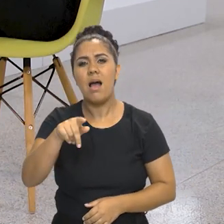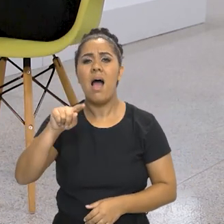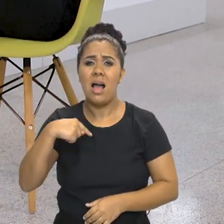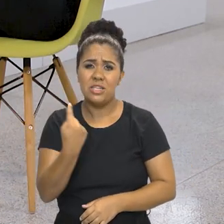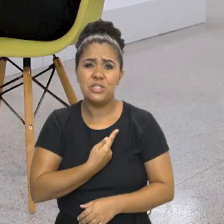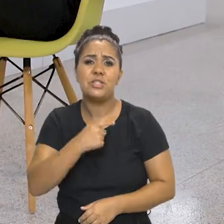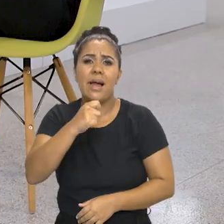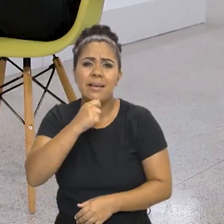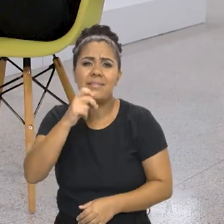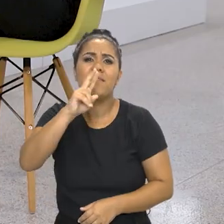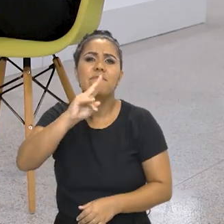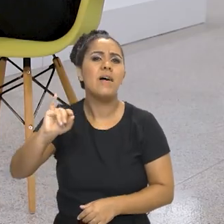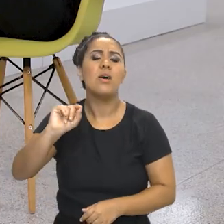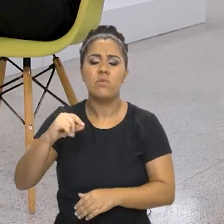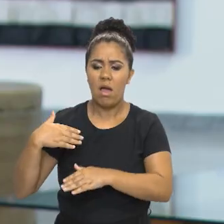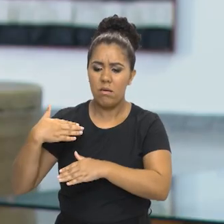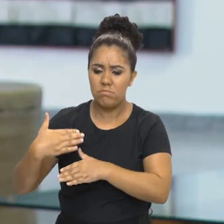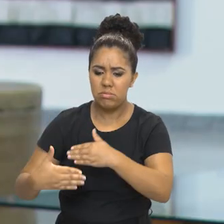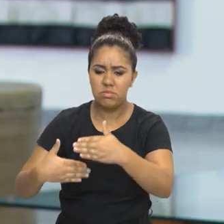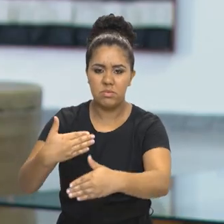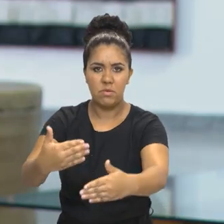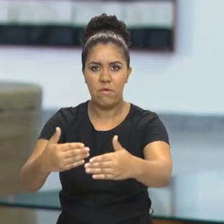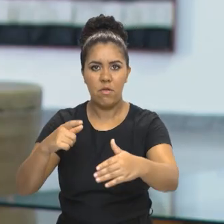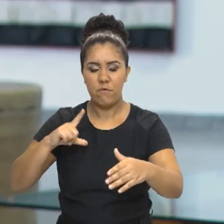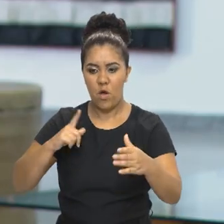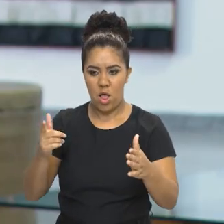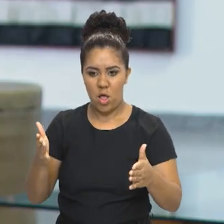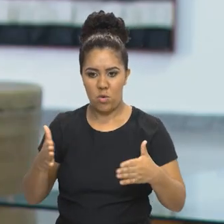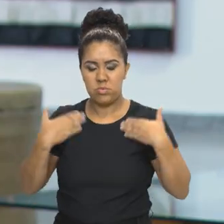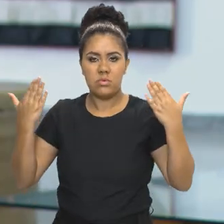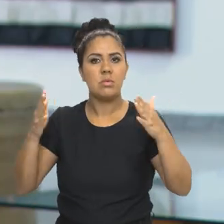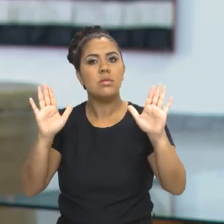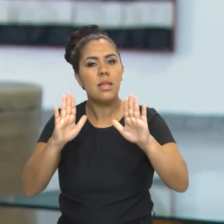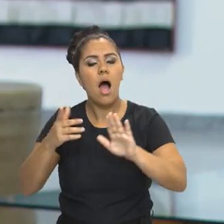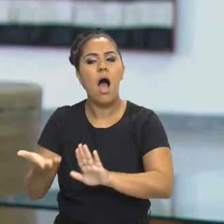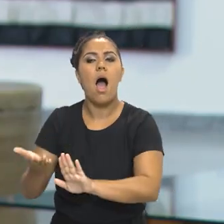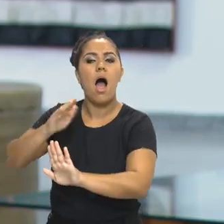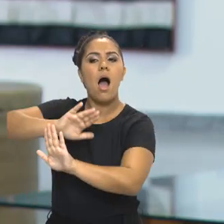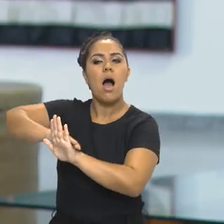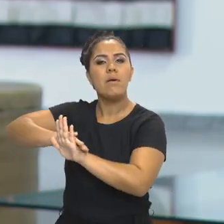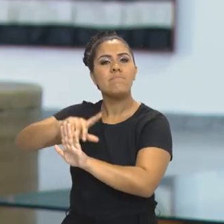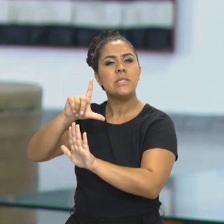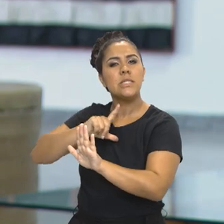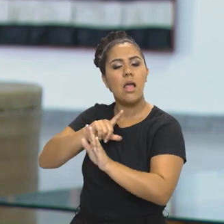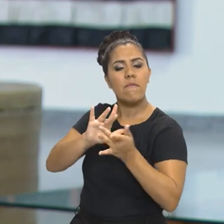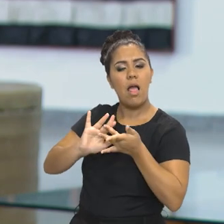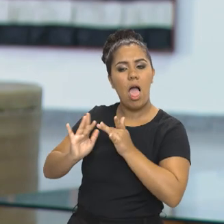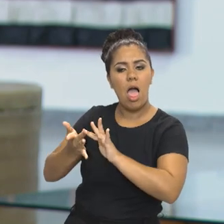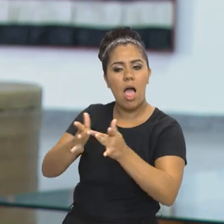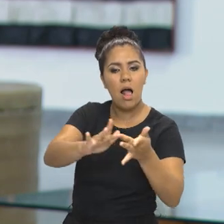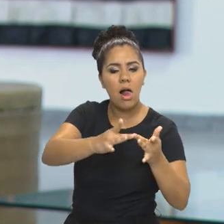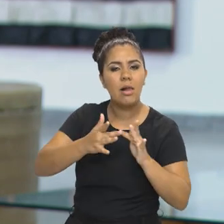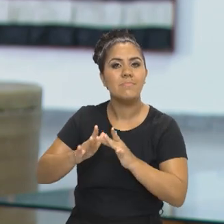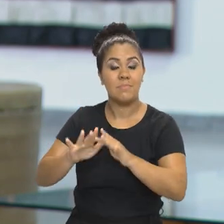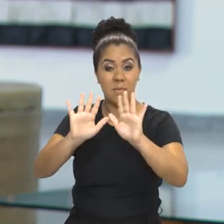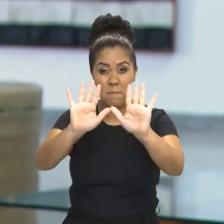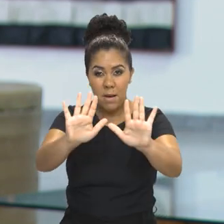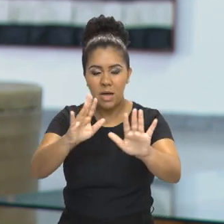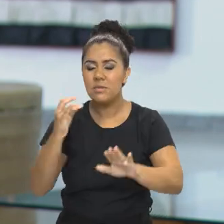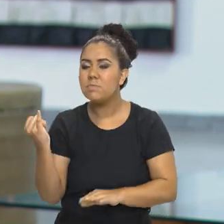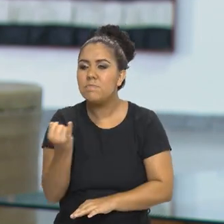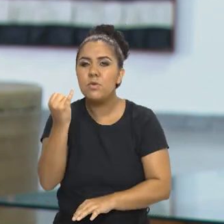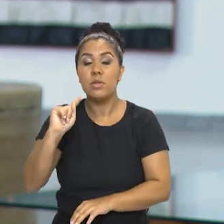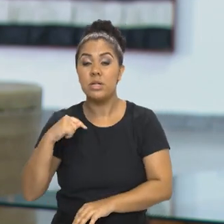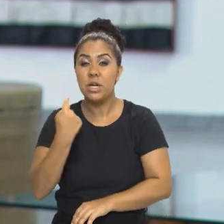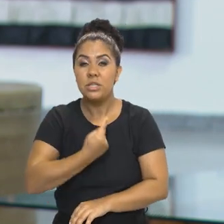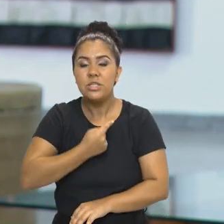entender o que aconteceu ali. Porque não foi uma coisa espontânea, foi um movimento articulado. Mas é importante para a gente